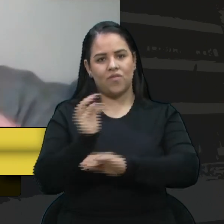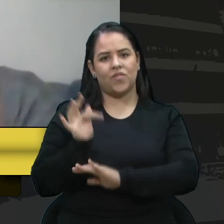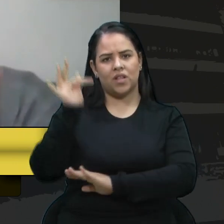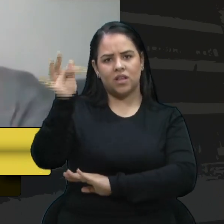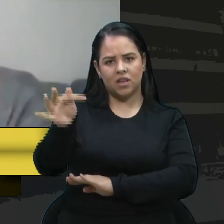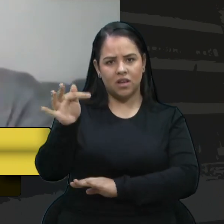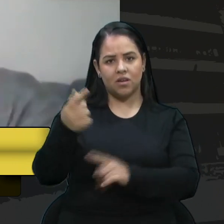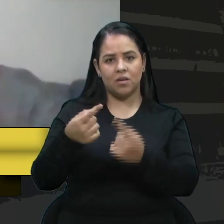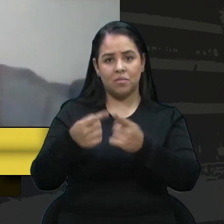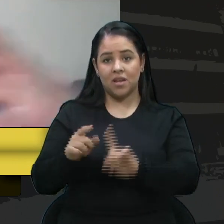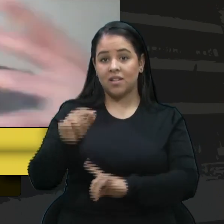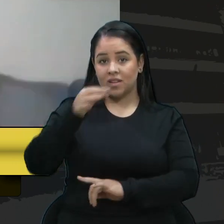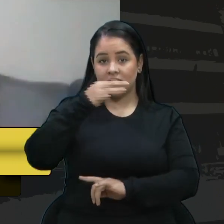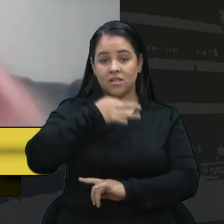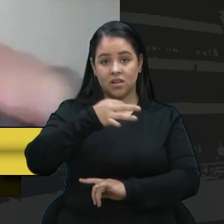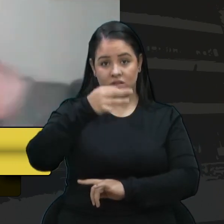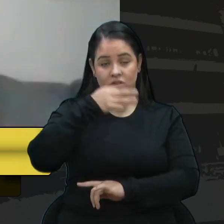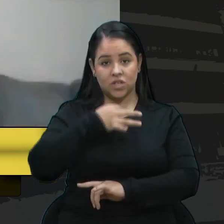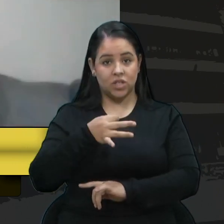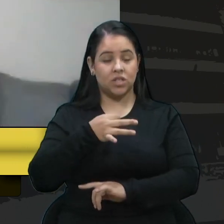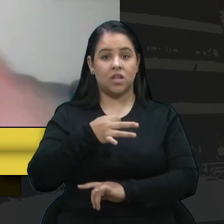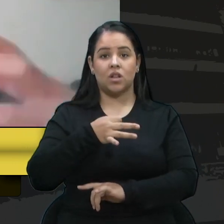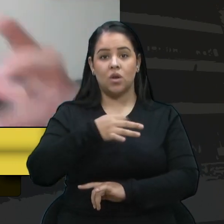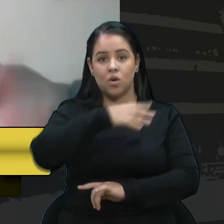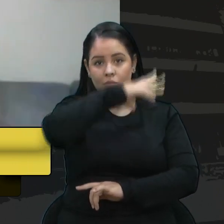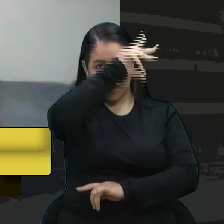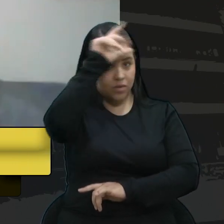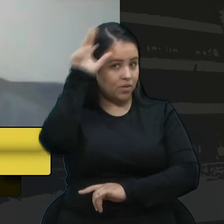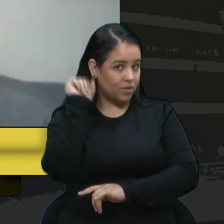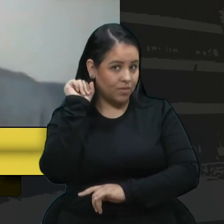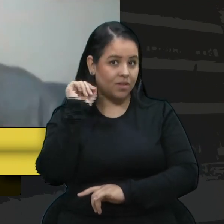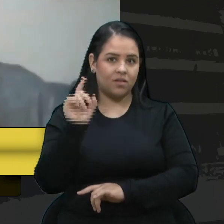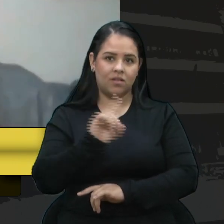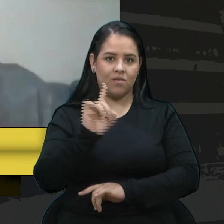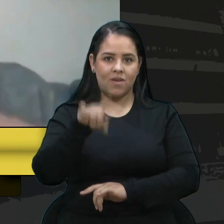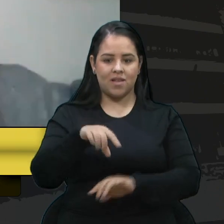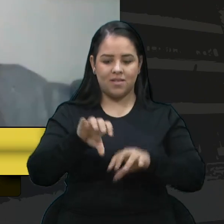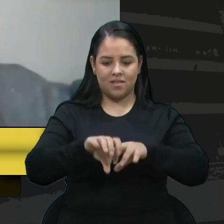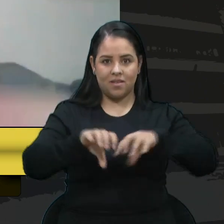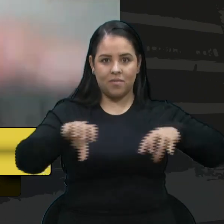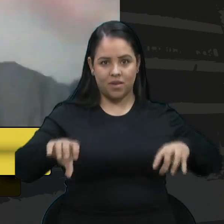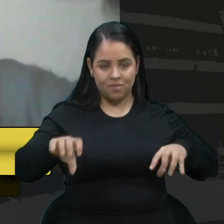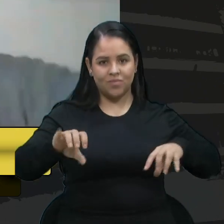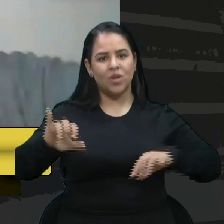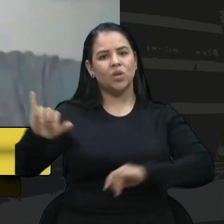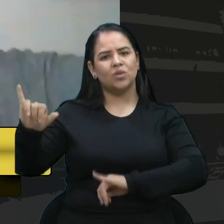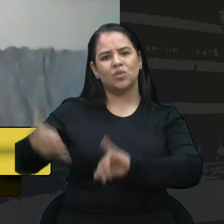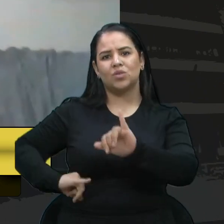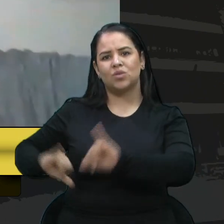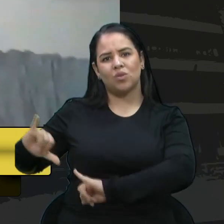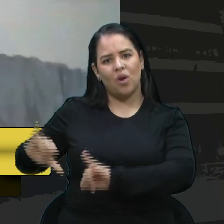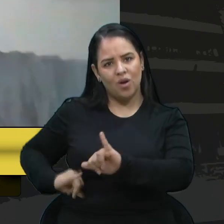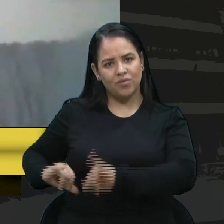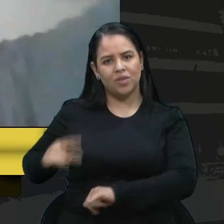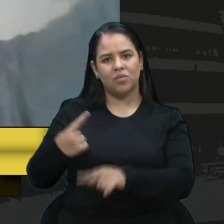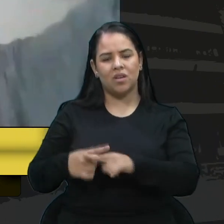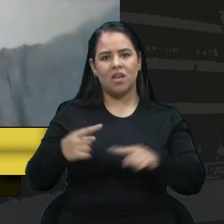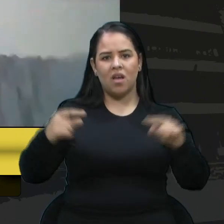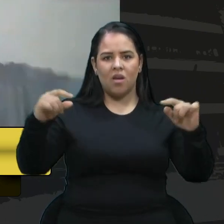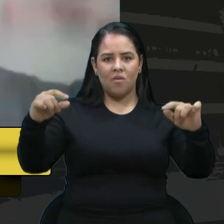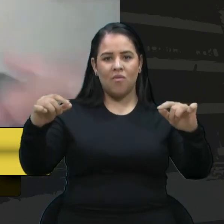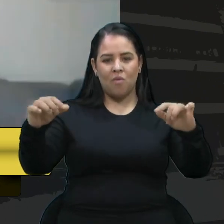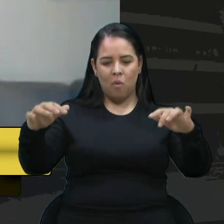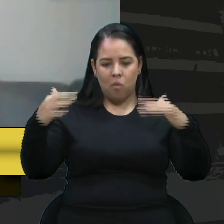mas é que Caxias, os municípios em si, eles não são uma ilha. Eles sofrem diretamente com a interferência de tudo